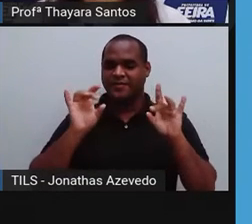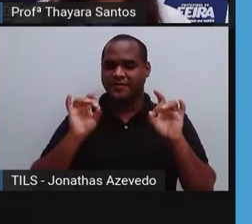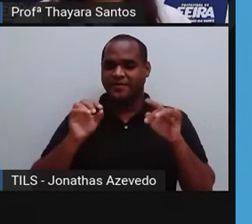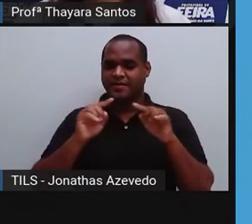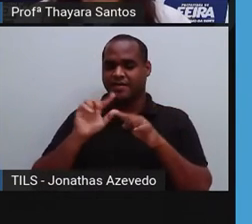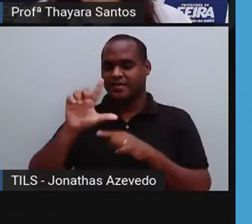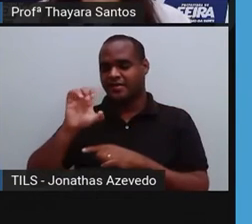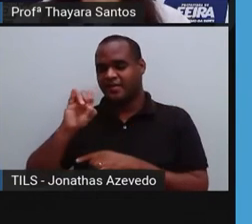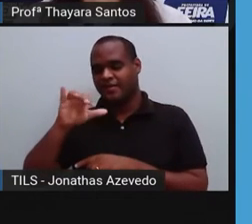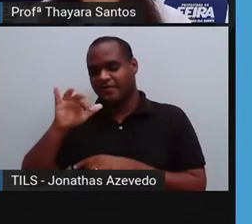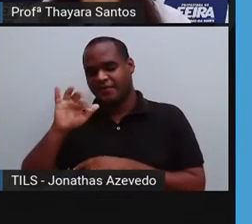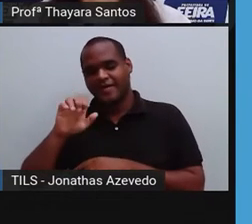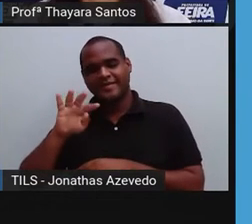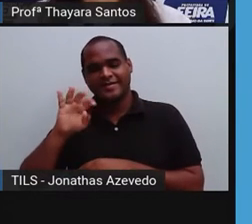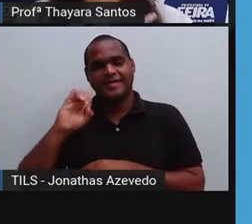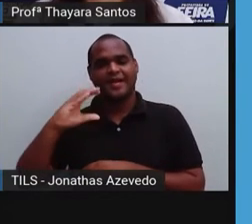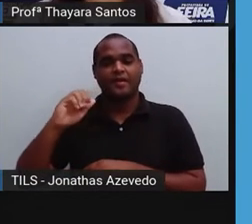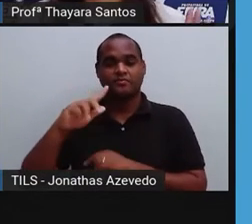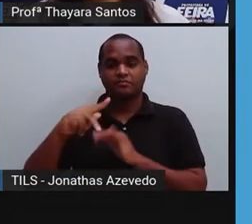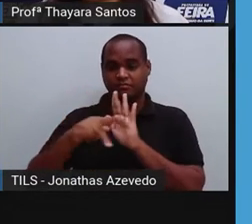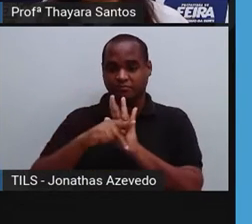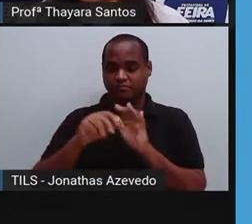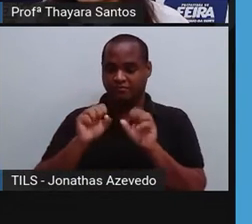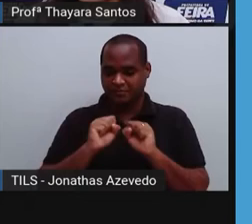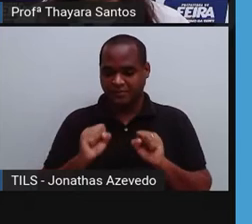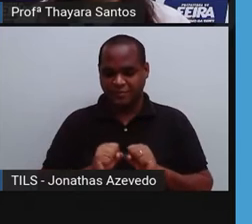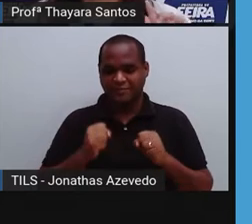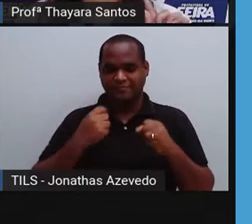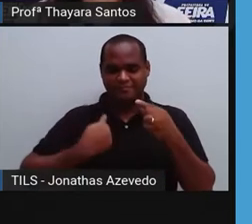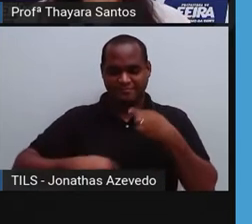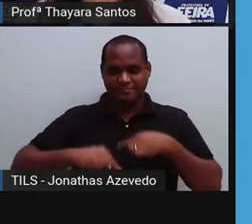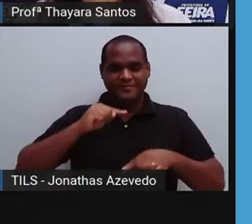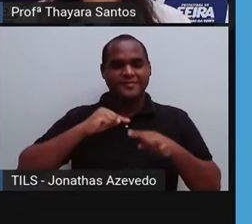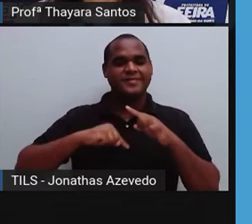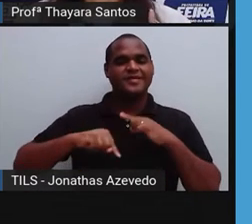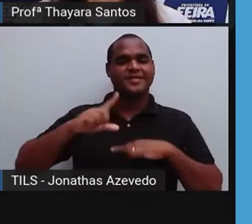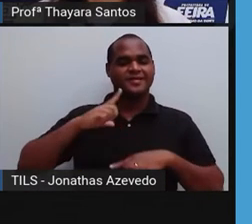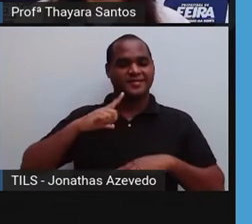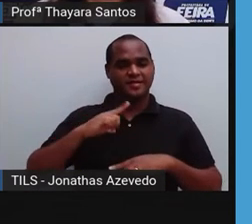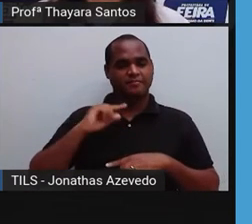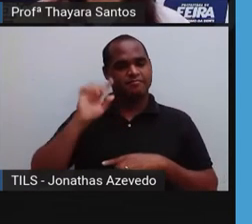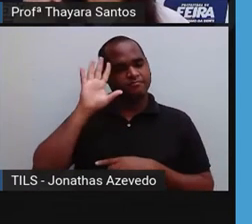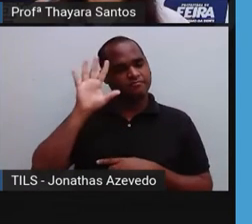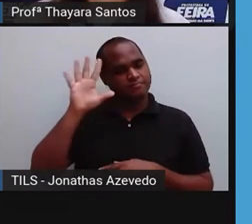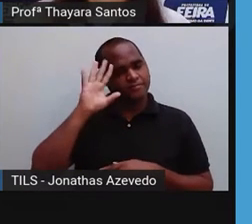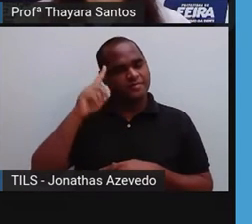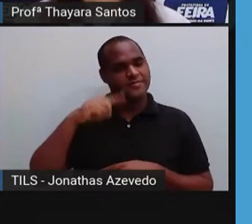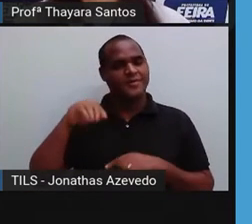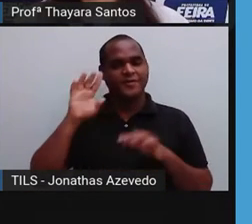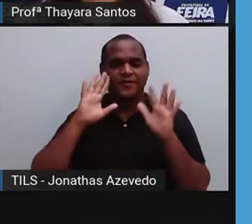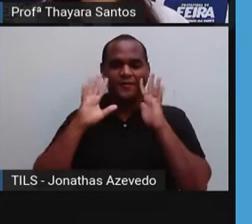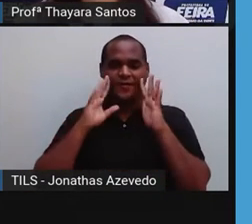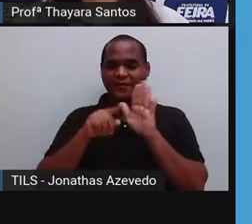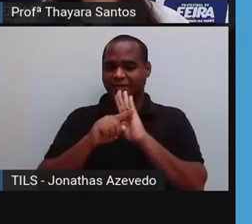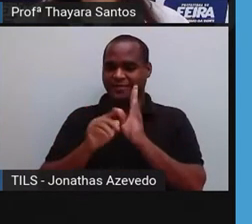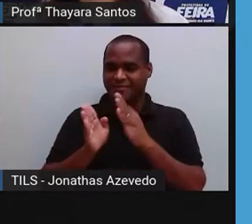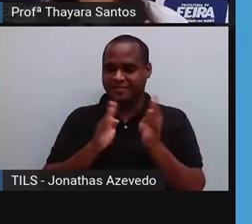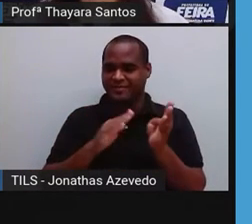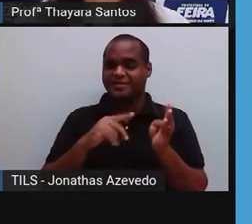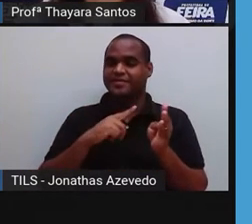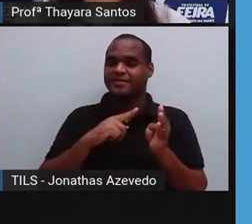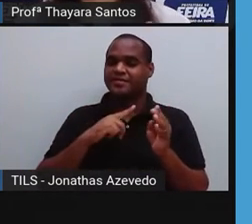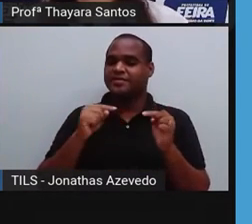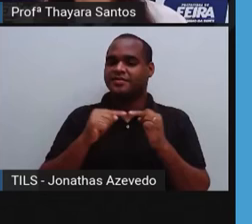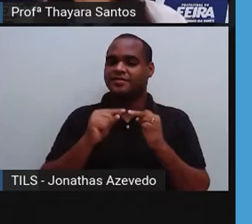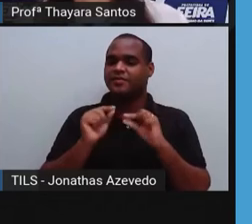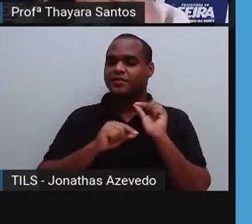linfática, que também faz parte desse sistema circulatório. E é pensando nisso que a gente vai ver esse vídeo agora. Esse vídeo